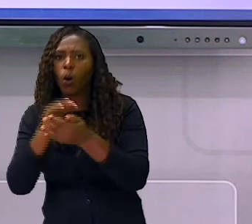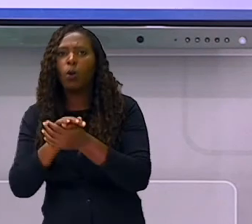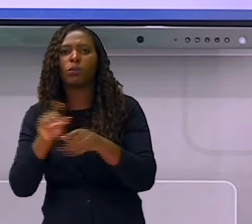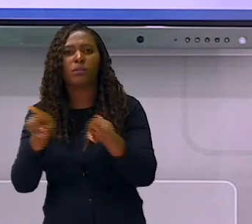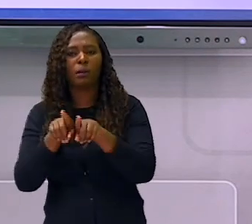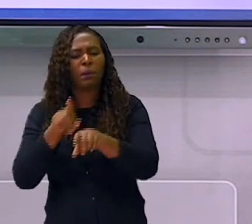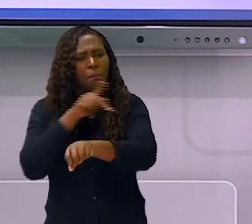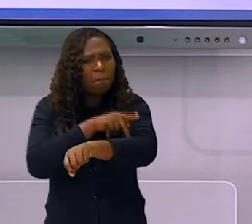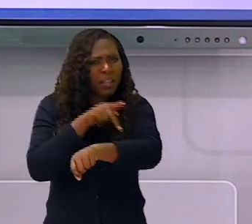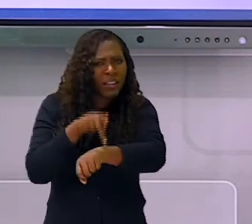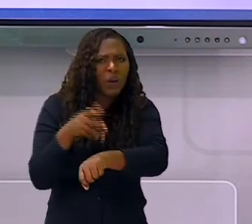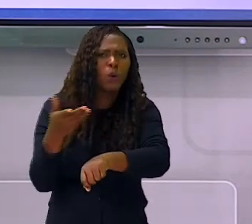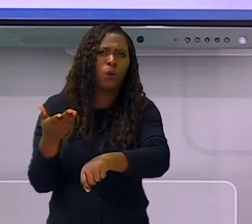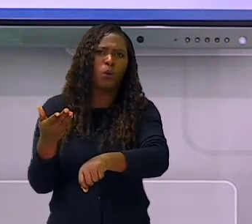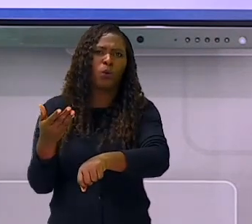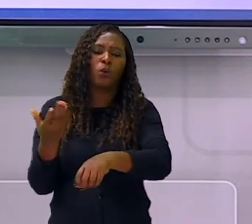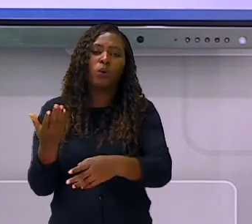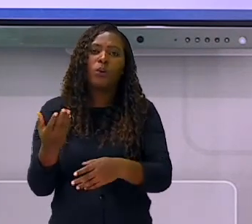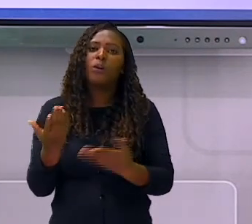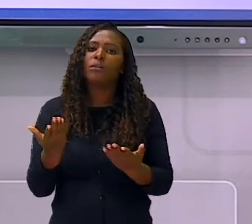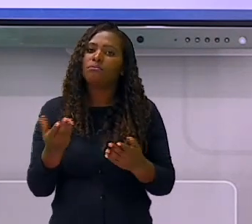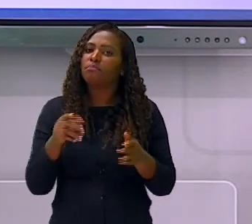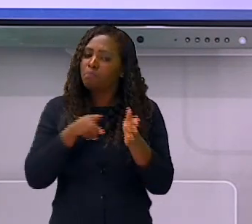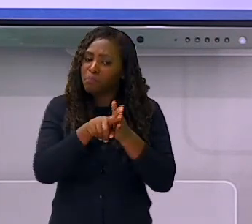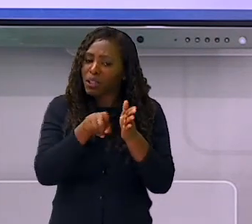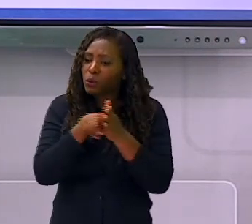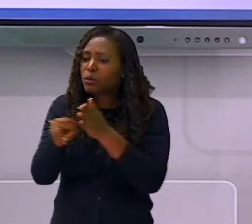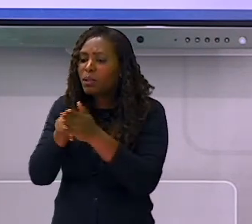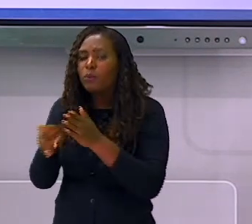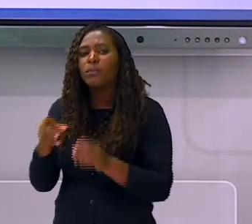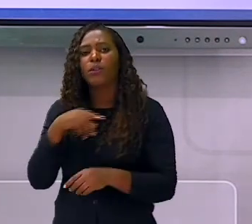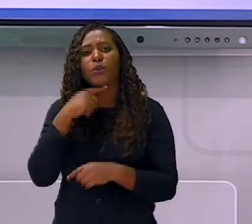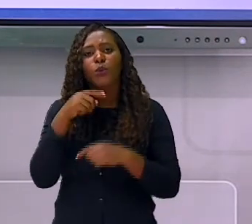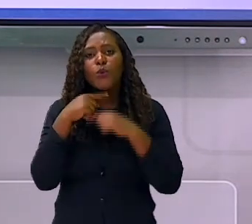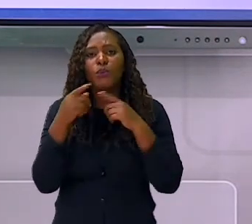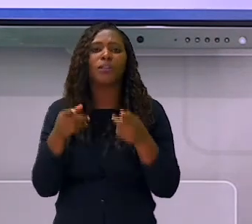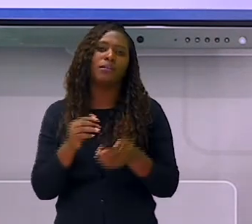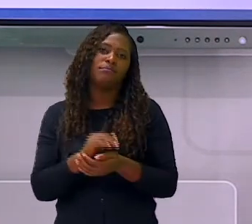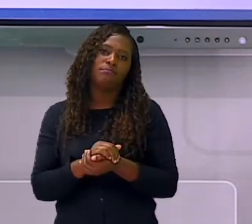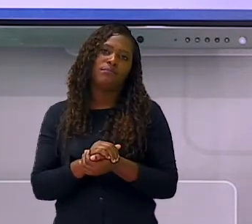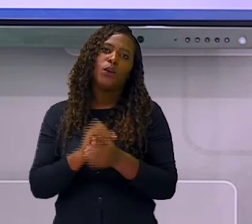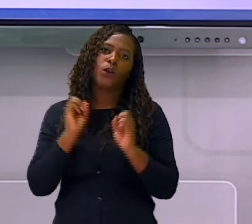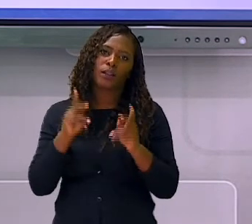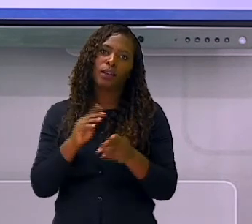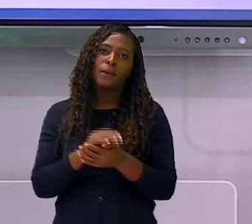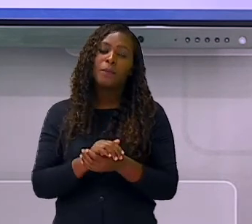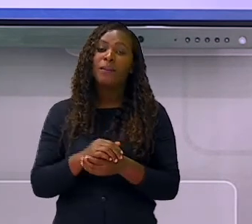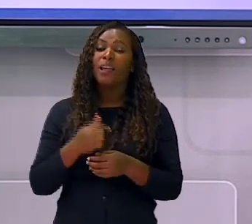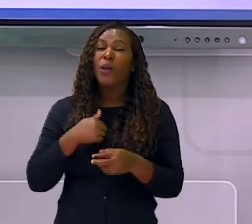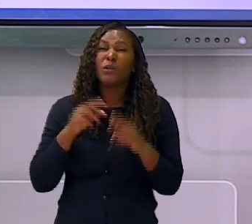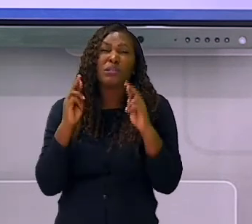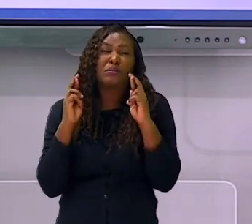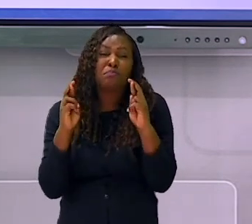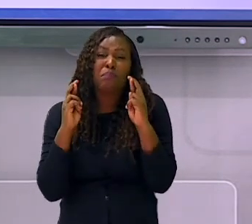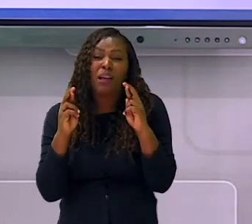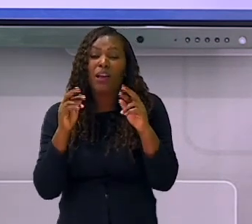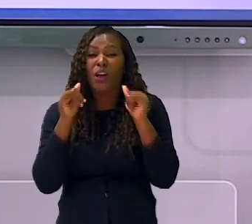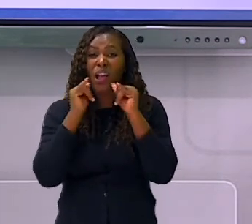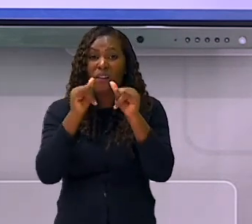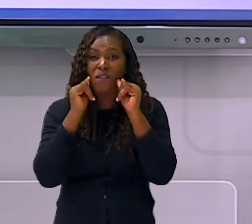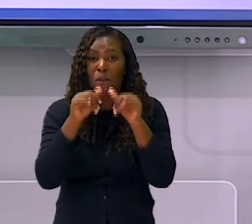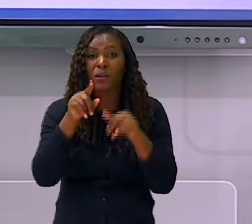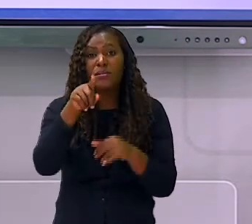para diminuir esse impacto da dislexia no dia a dia do seu filho. Espero muito, pessoal, que essas informações possam esclarecer,